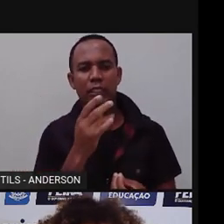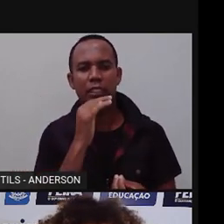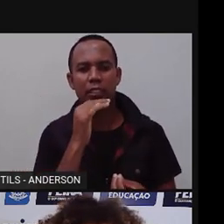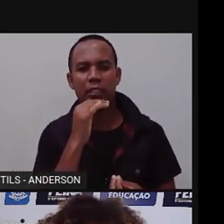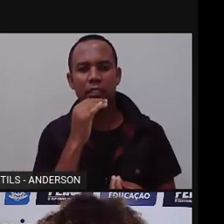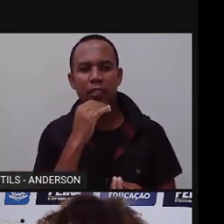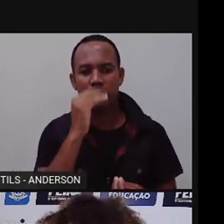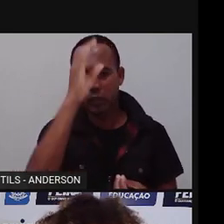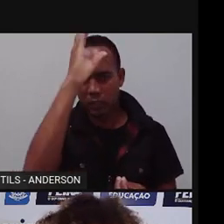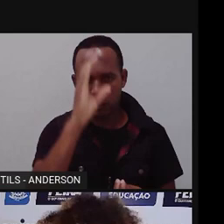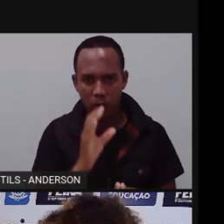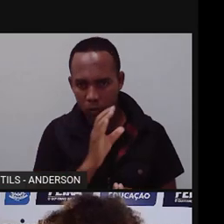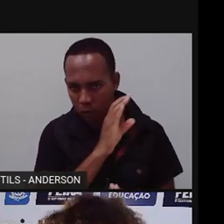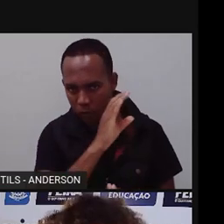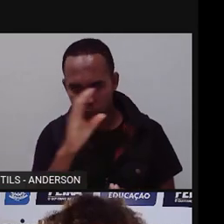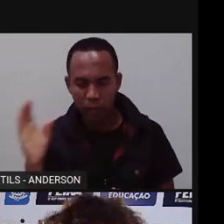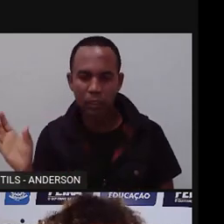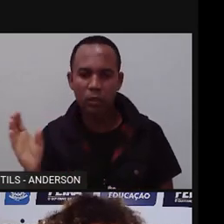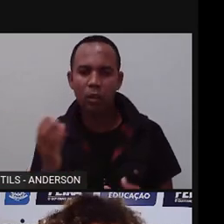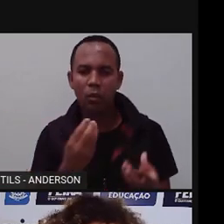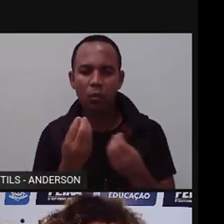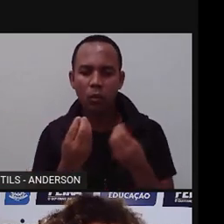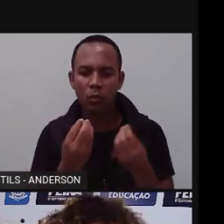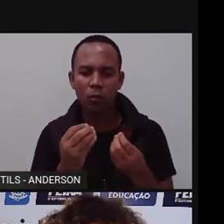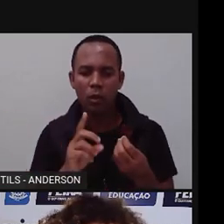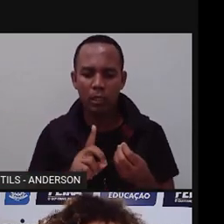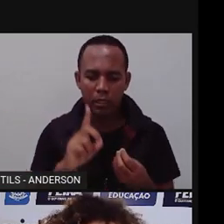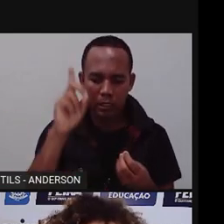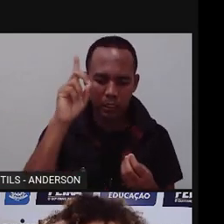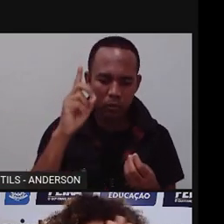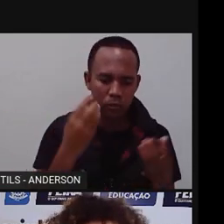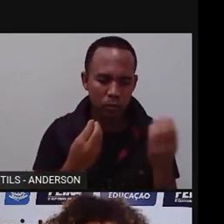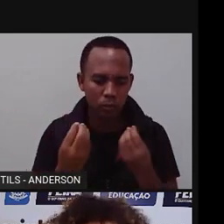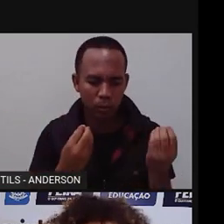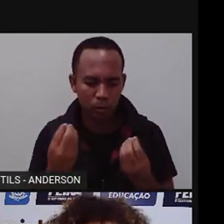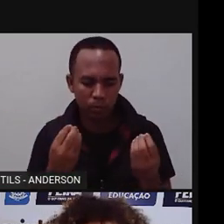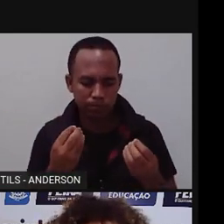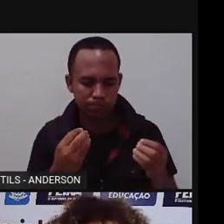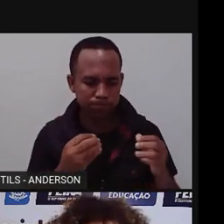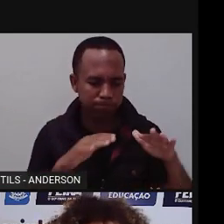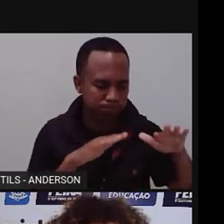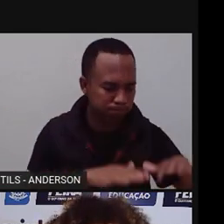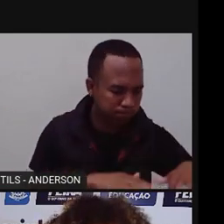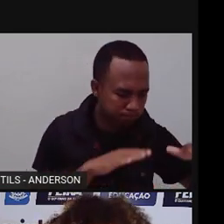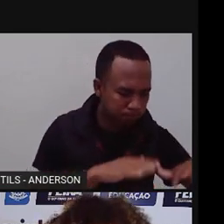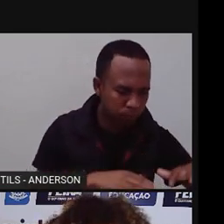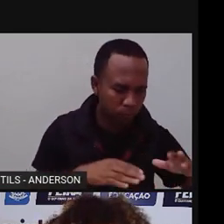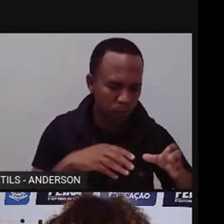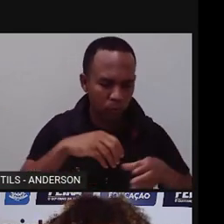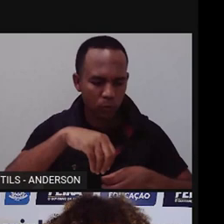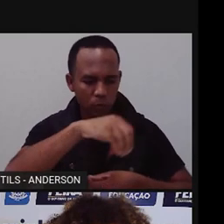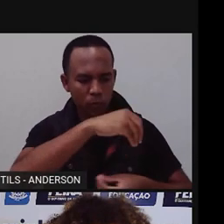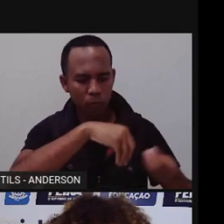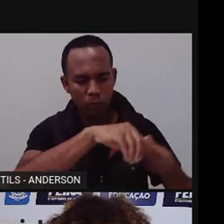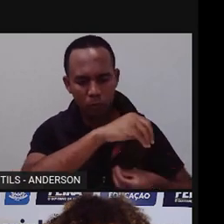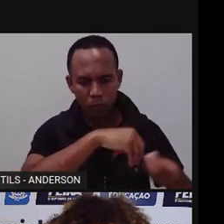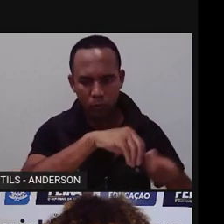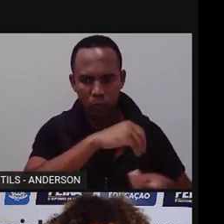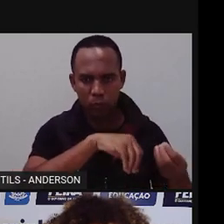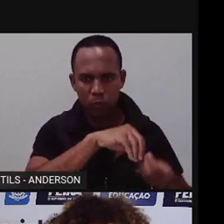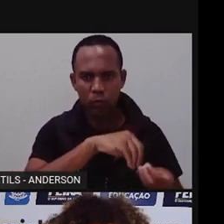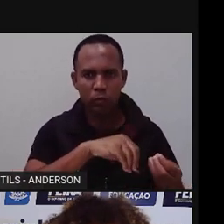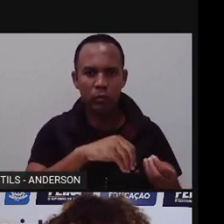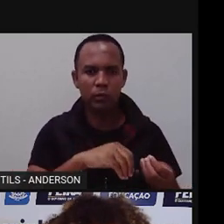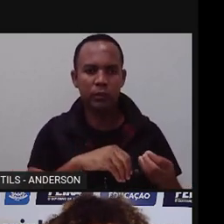deuses. E aí o eles fizeram? As suas divindades. Eles simplesmente começaram a cultuar essas divindades católicas, né, os santos